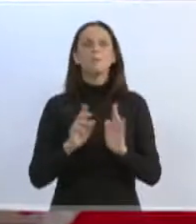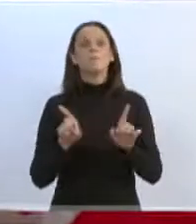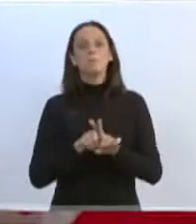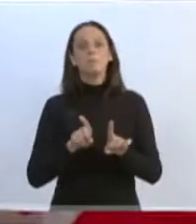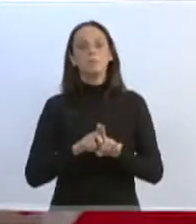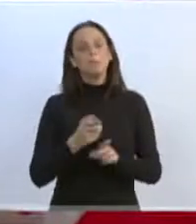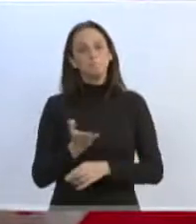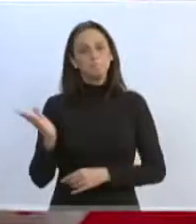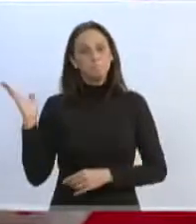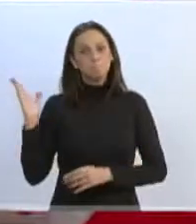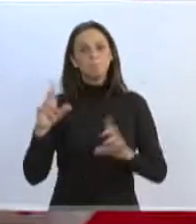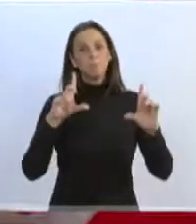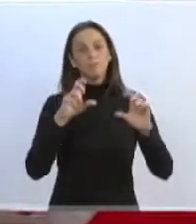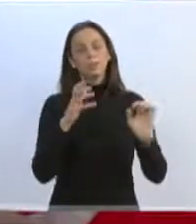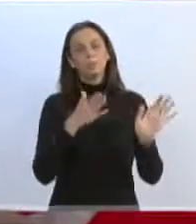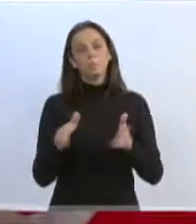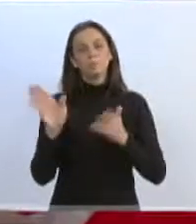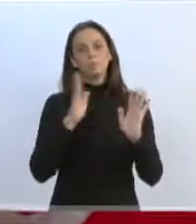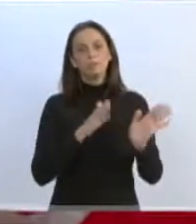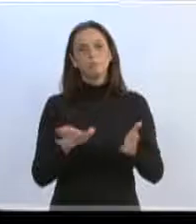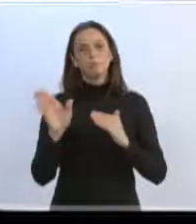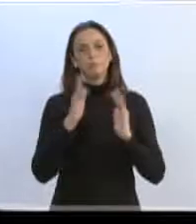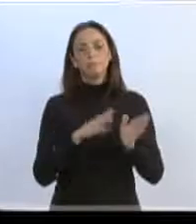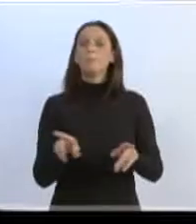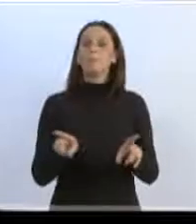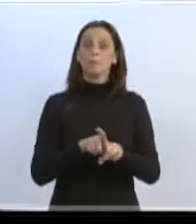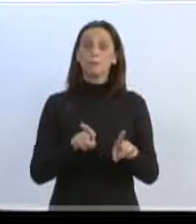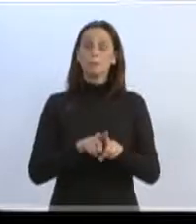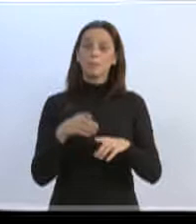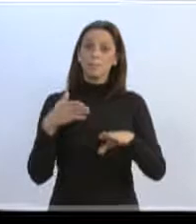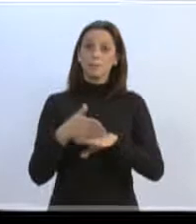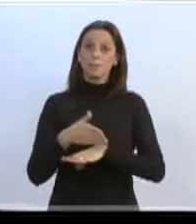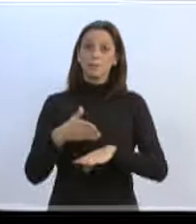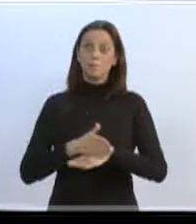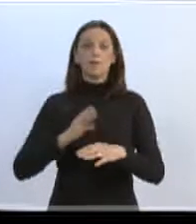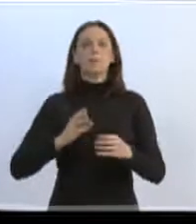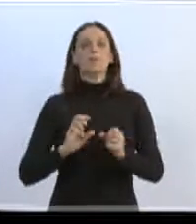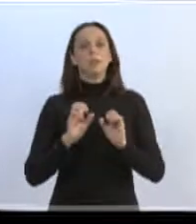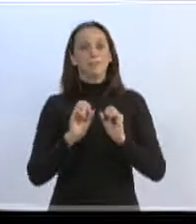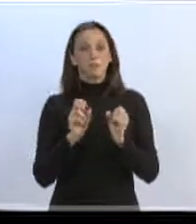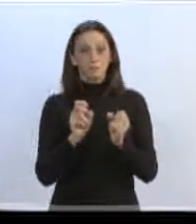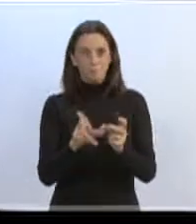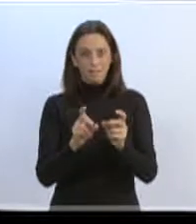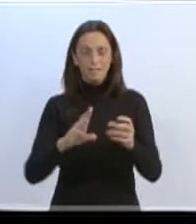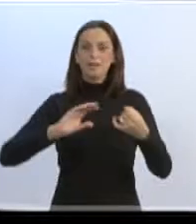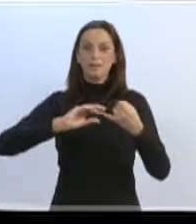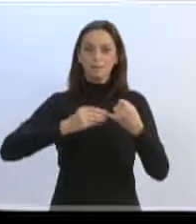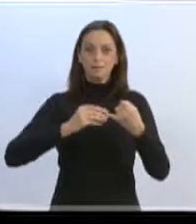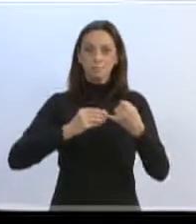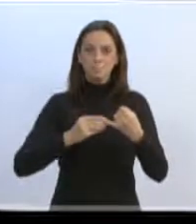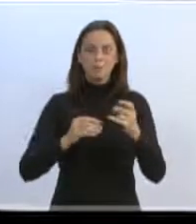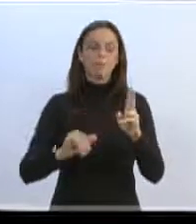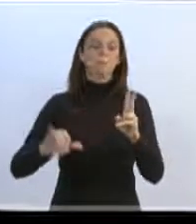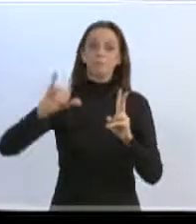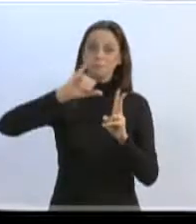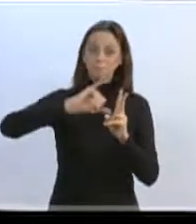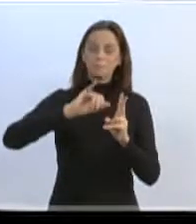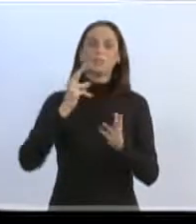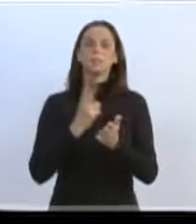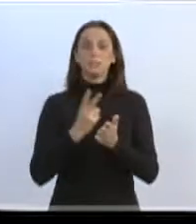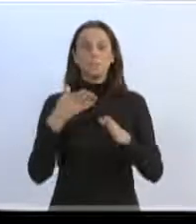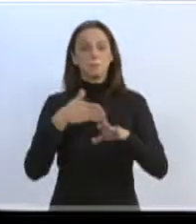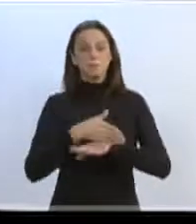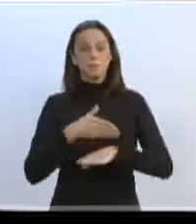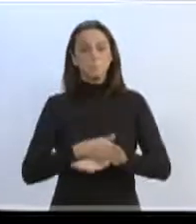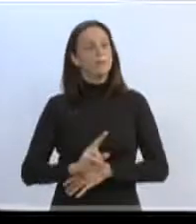as fotos aí, Ari, todas aí na sequência. Também estive na feijoada da Patota Amigos do Risto, na Velha Central, onde sempre busco prestigiar e valorizo o